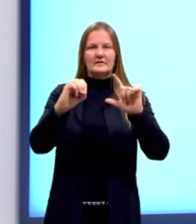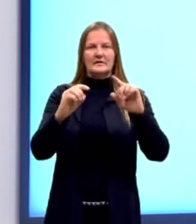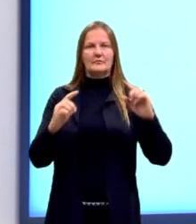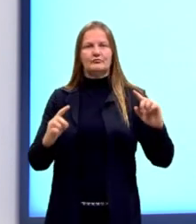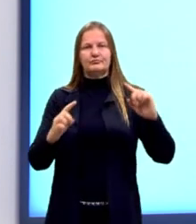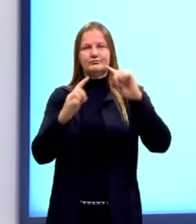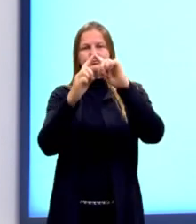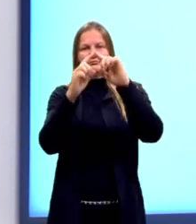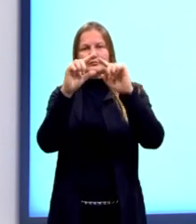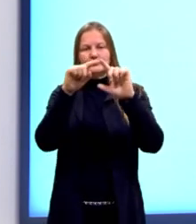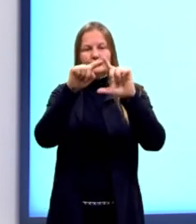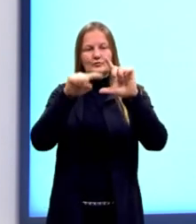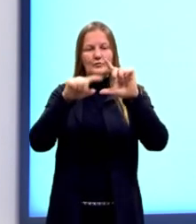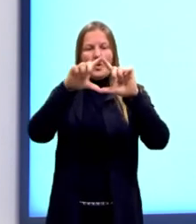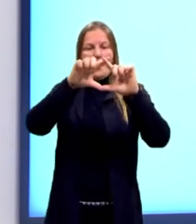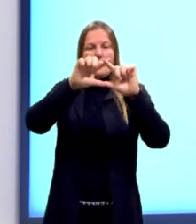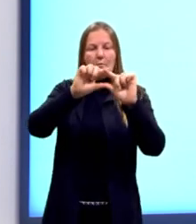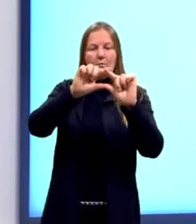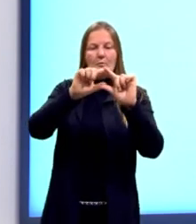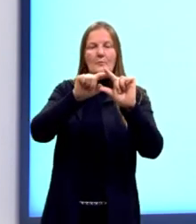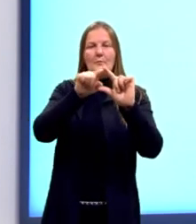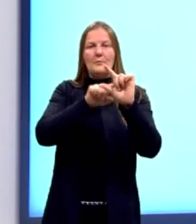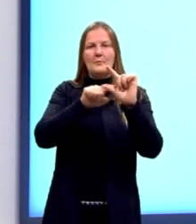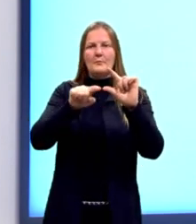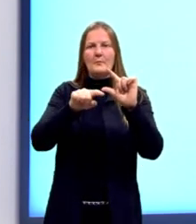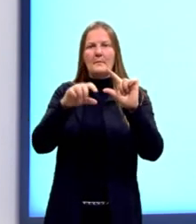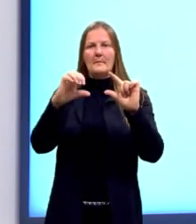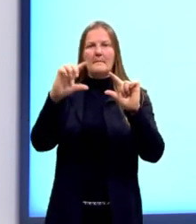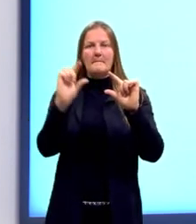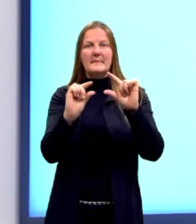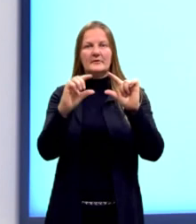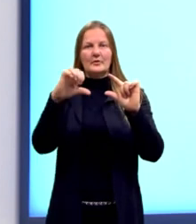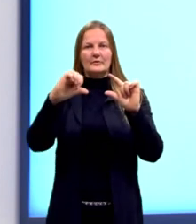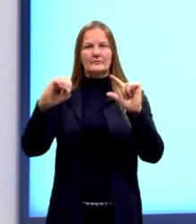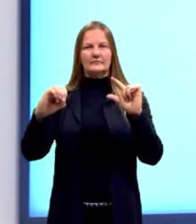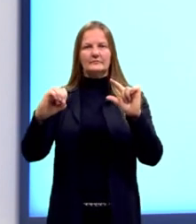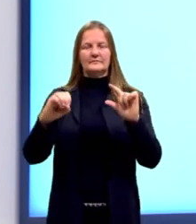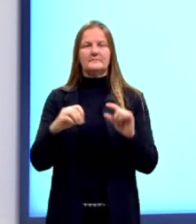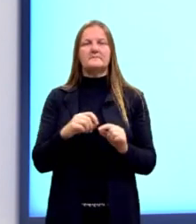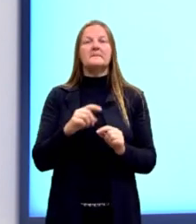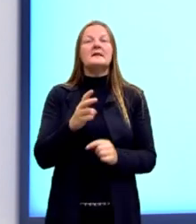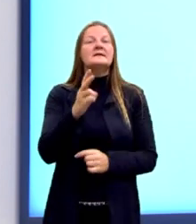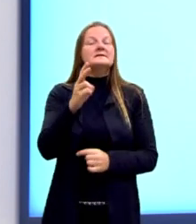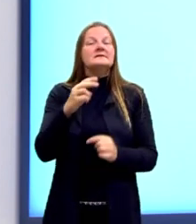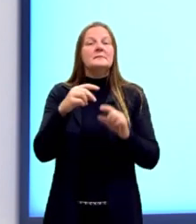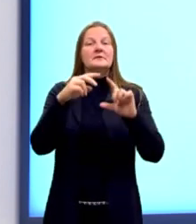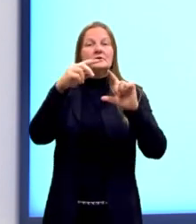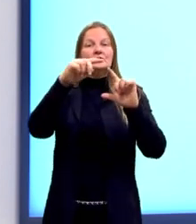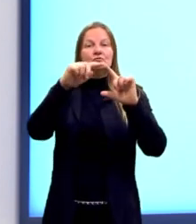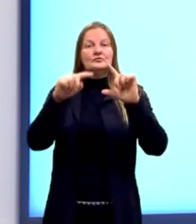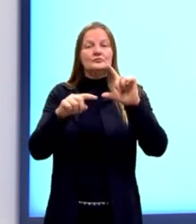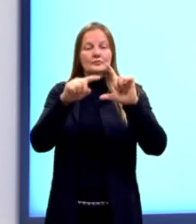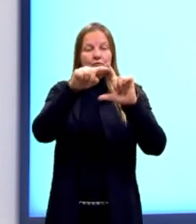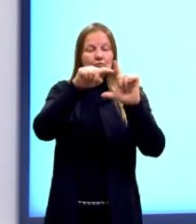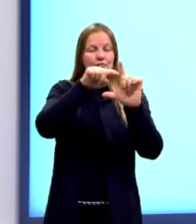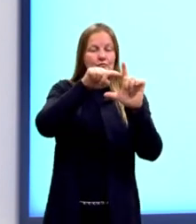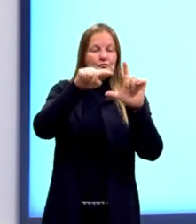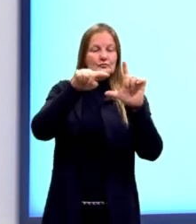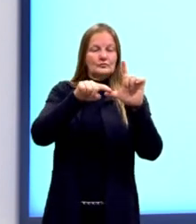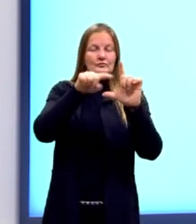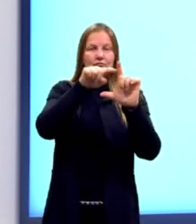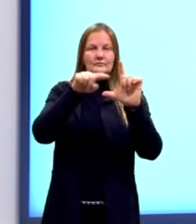portanto menores do que 90 graus. O maior lado então que é sempre oposto ao ângulo de 90,